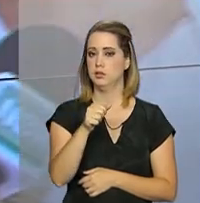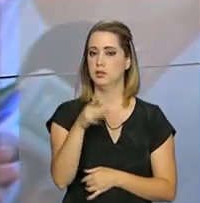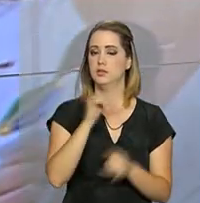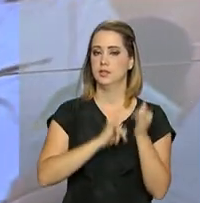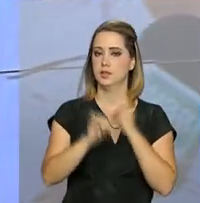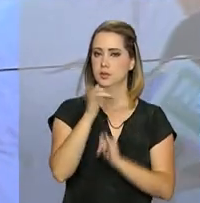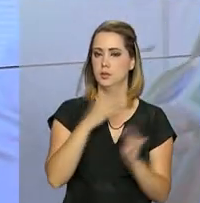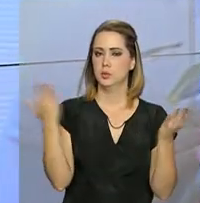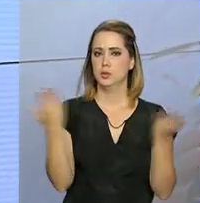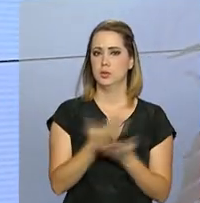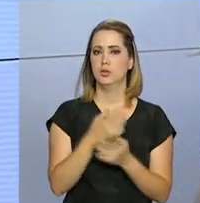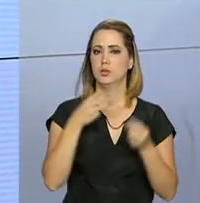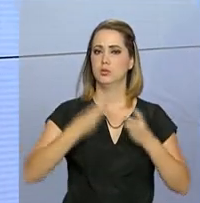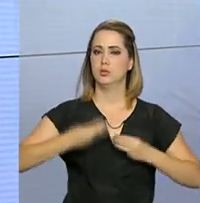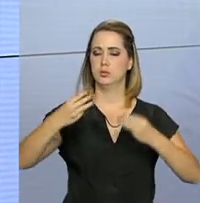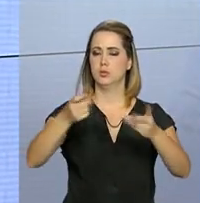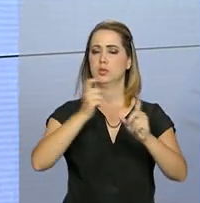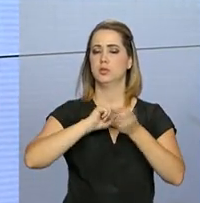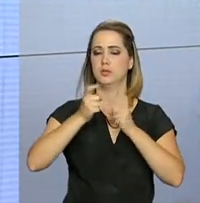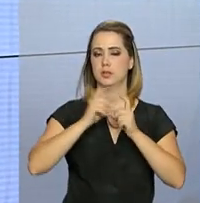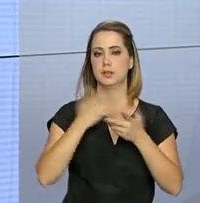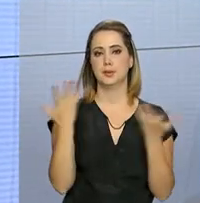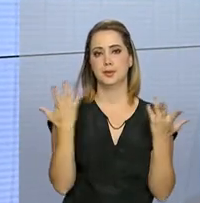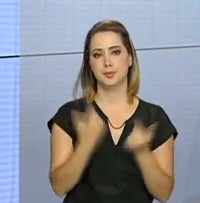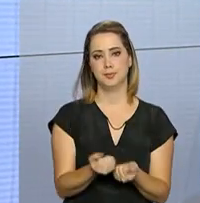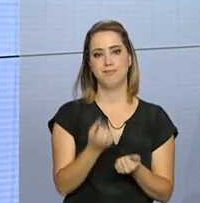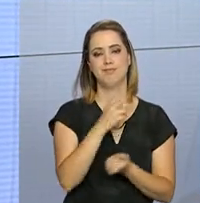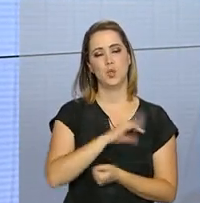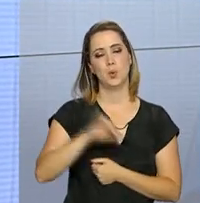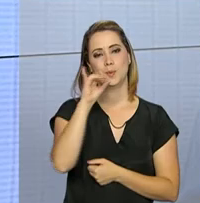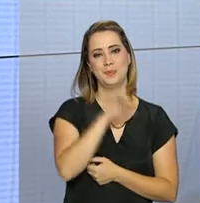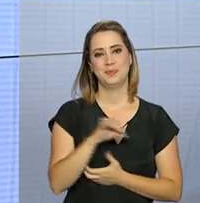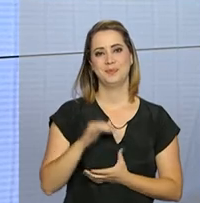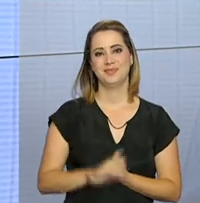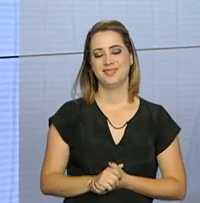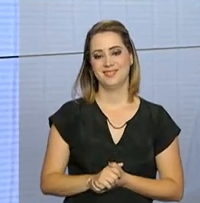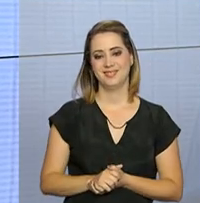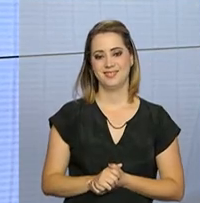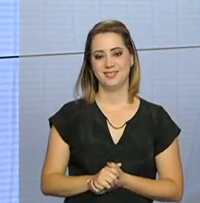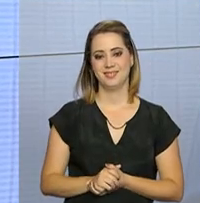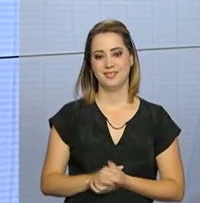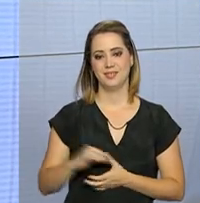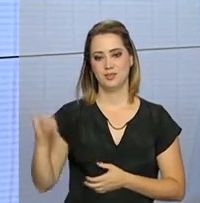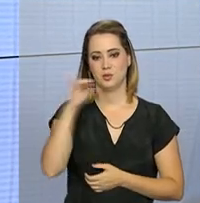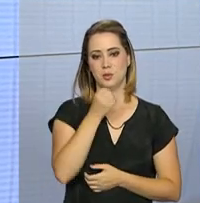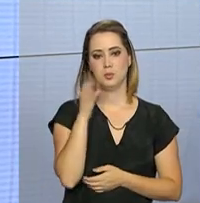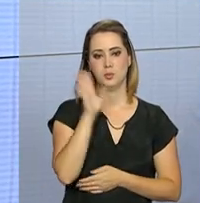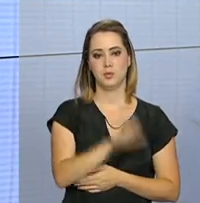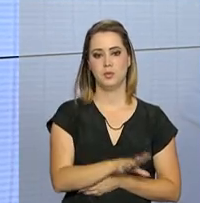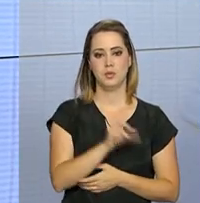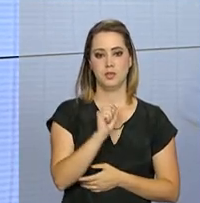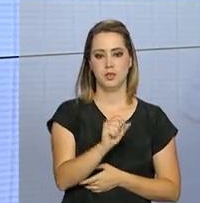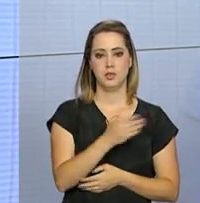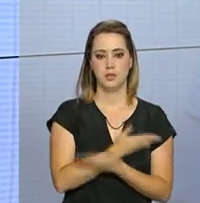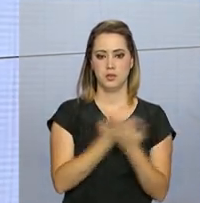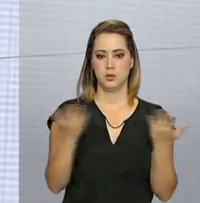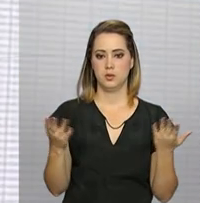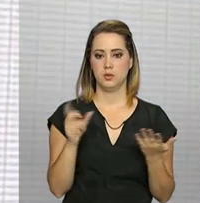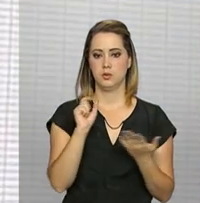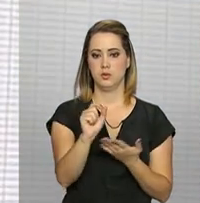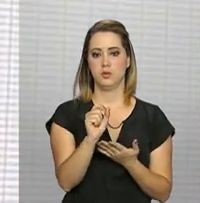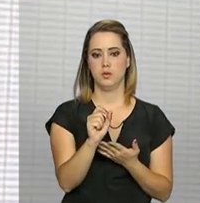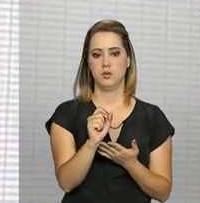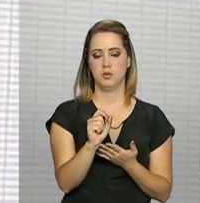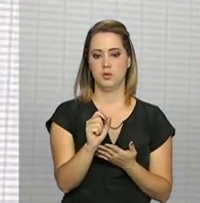informações ao vivo lá do Ministério da Fazenda. Olá, Luana. Boa tarde mais uma vez. Olá, Roberto. Boa tarde mais uma vez. Boa tarde também a